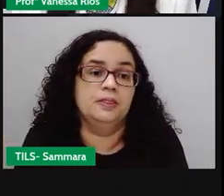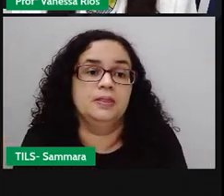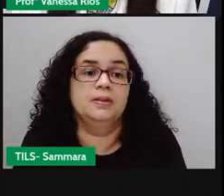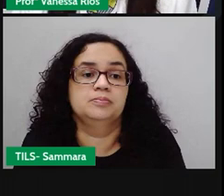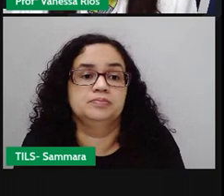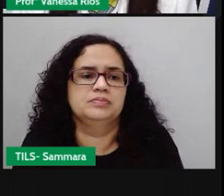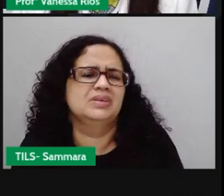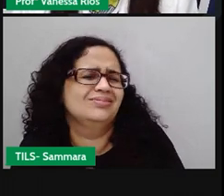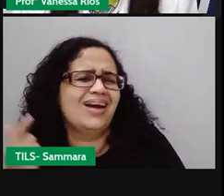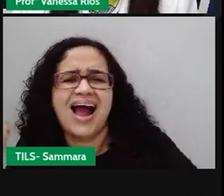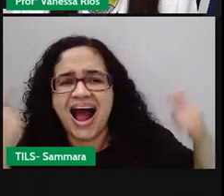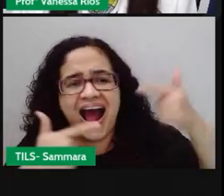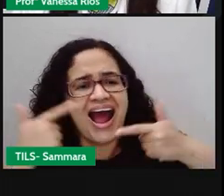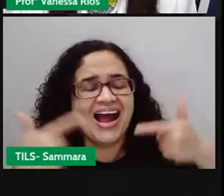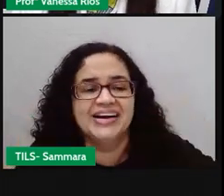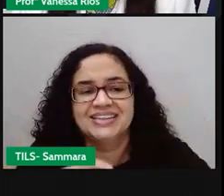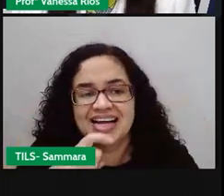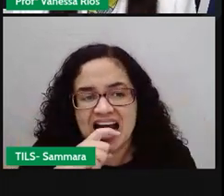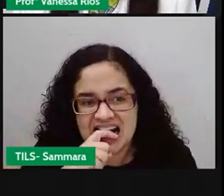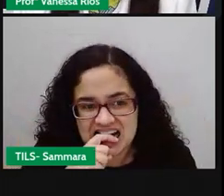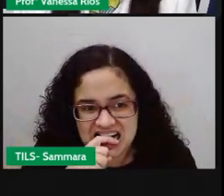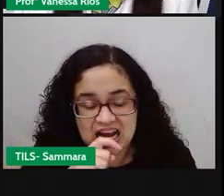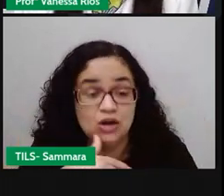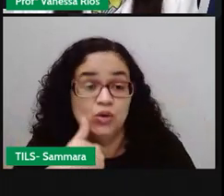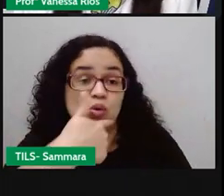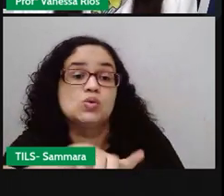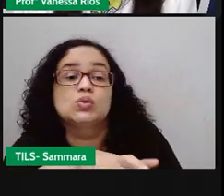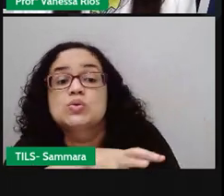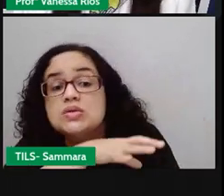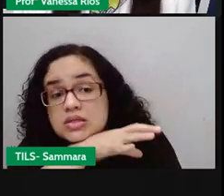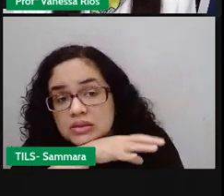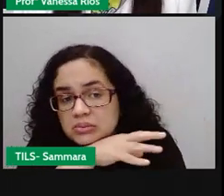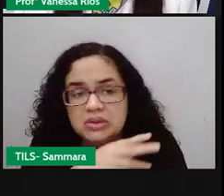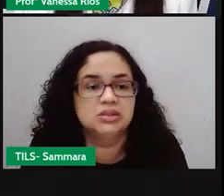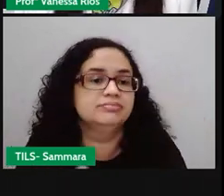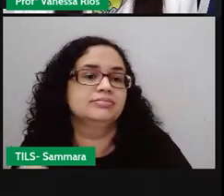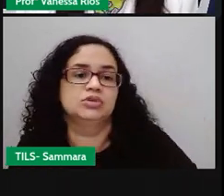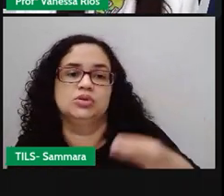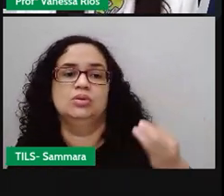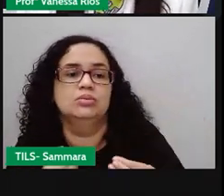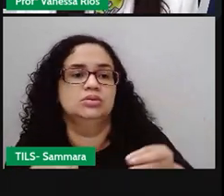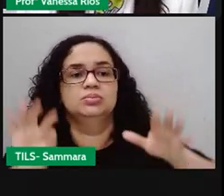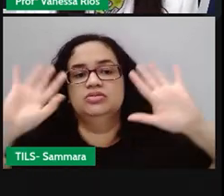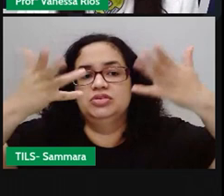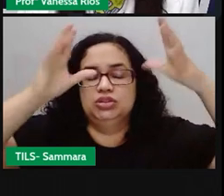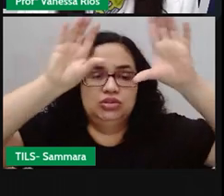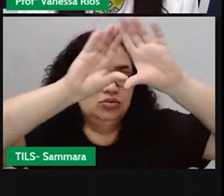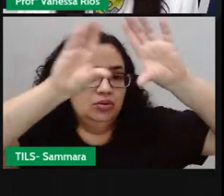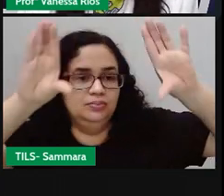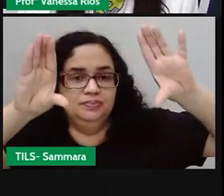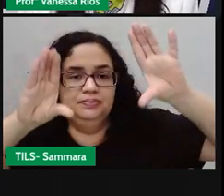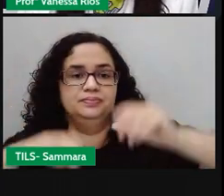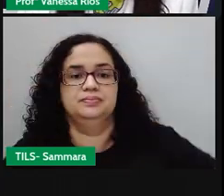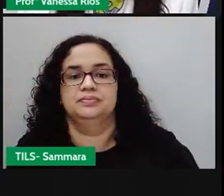gozação, inveja, aos outros animais que não vão poder ir porque não voam.